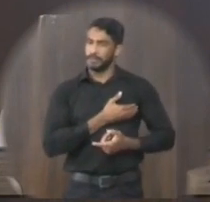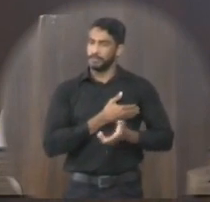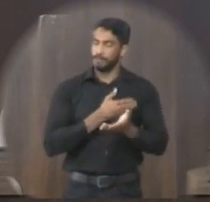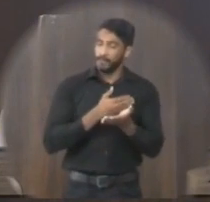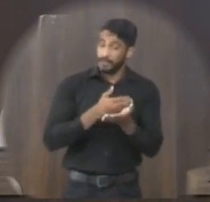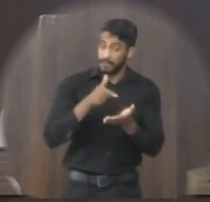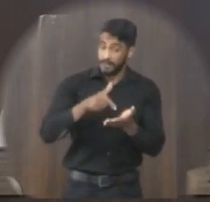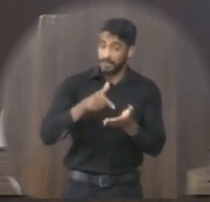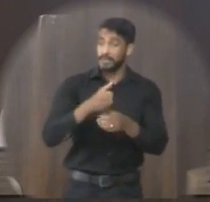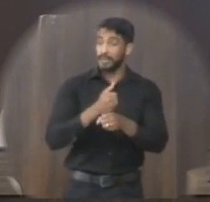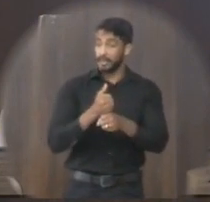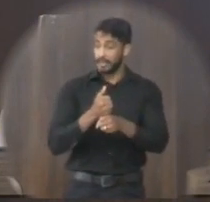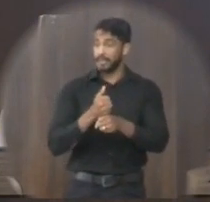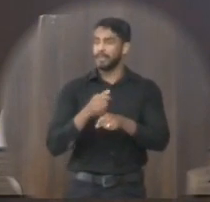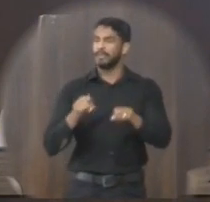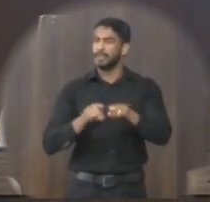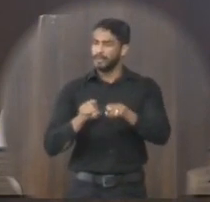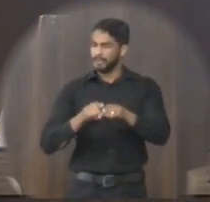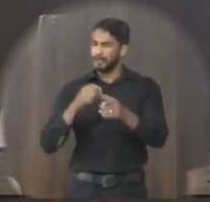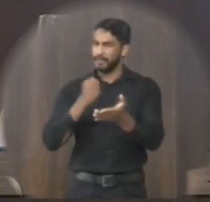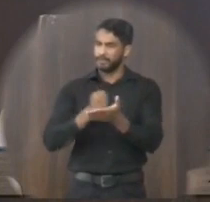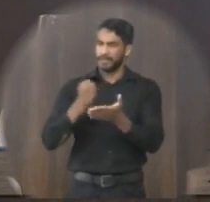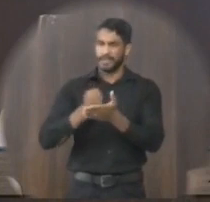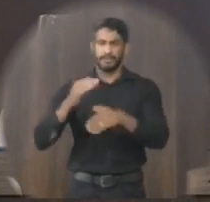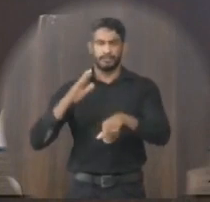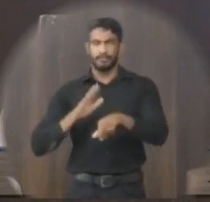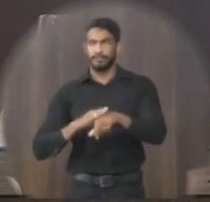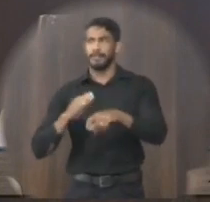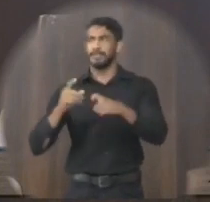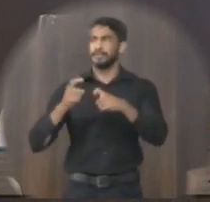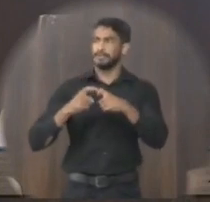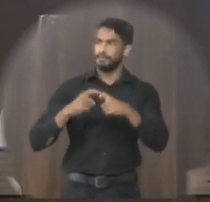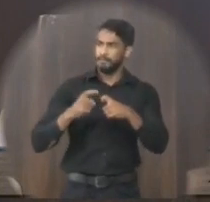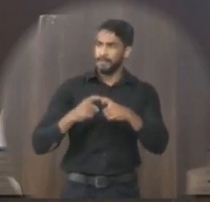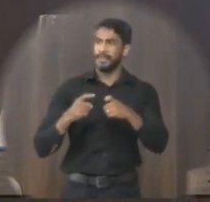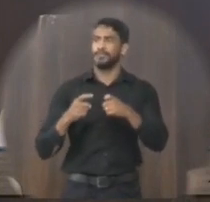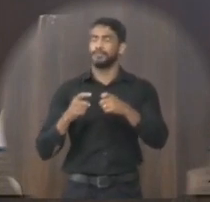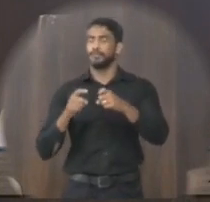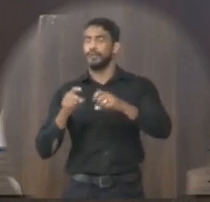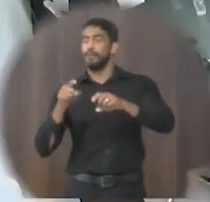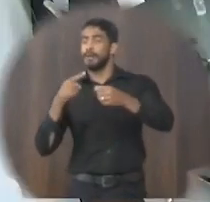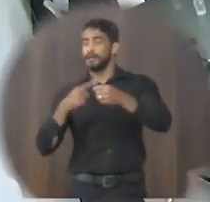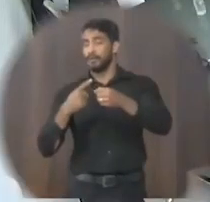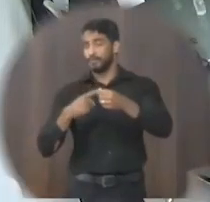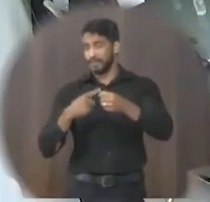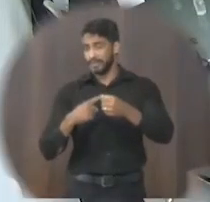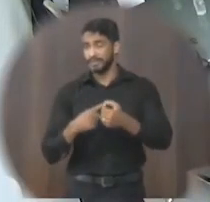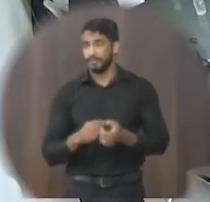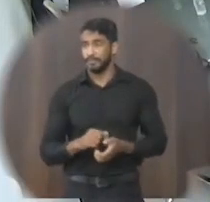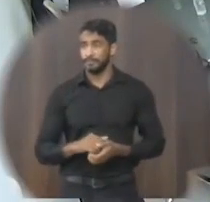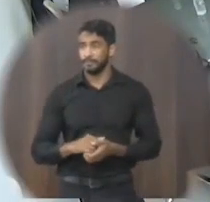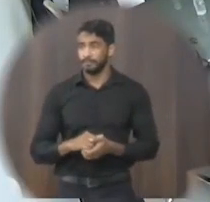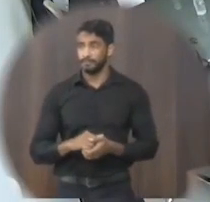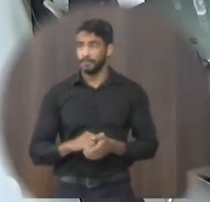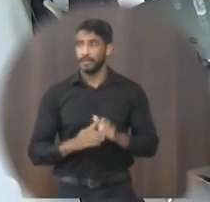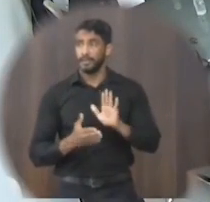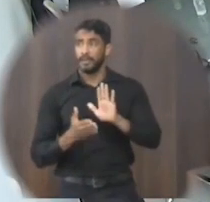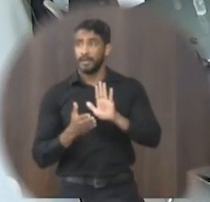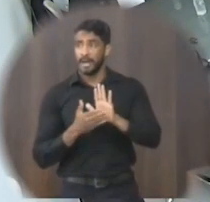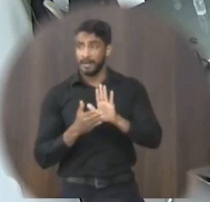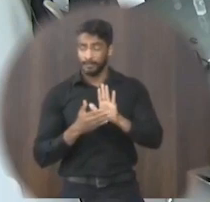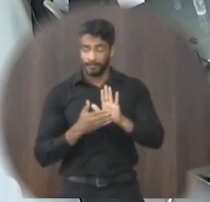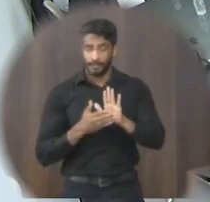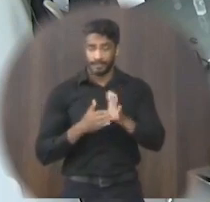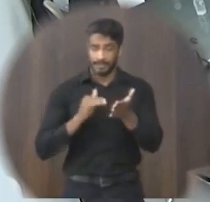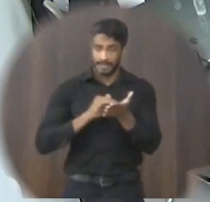solicito ainda a contratação de mais médicos mastologistas para o município a propósito a